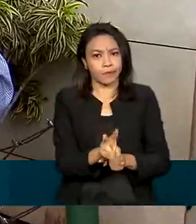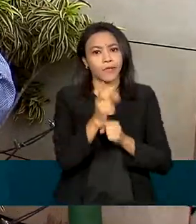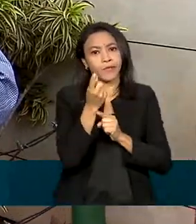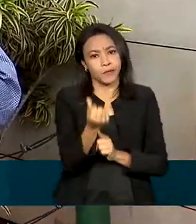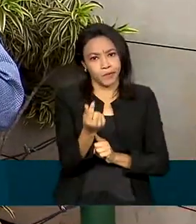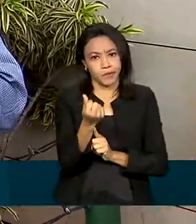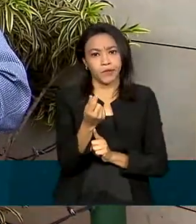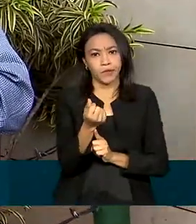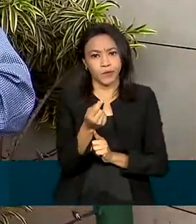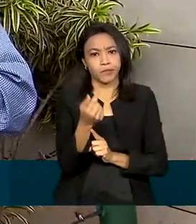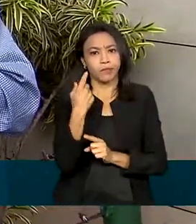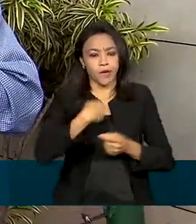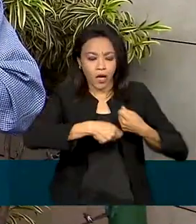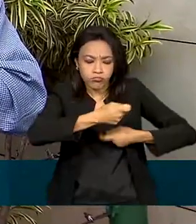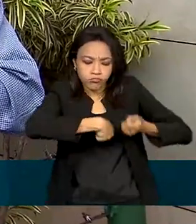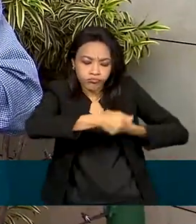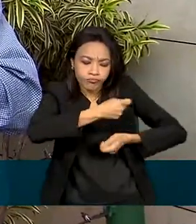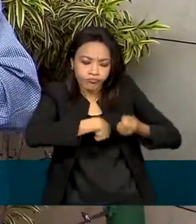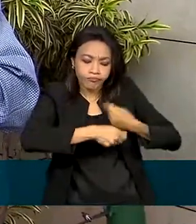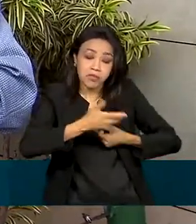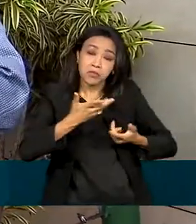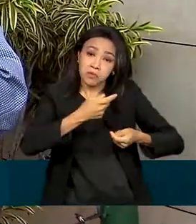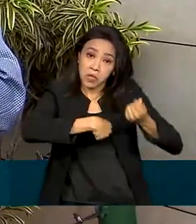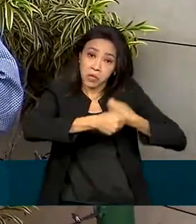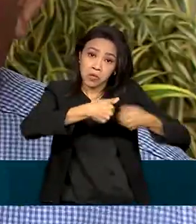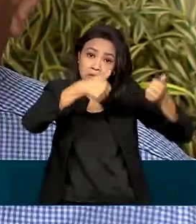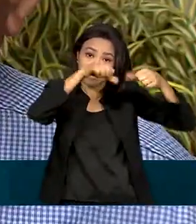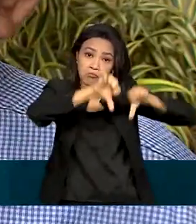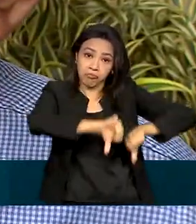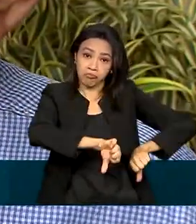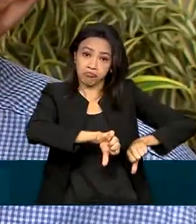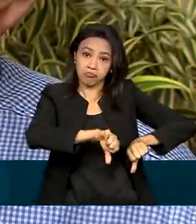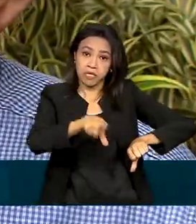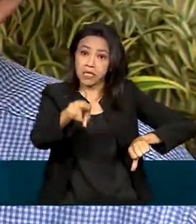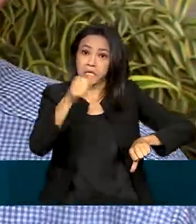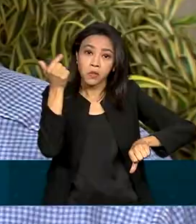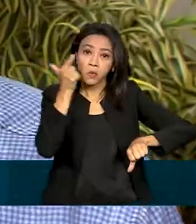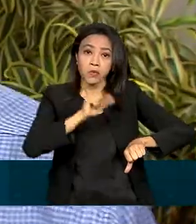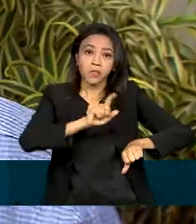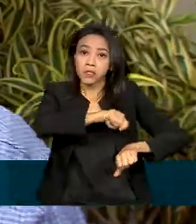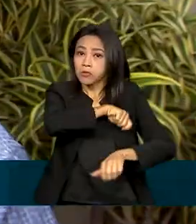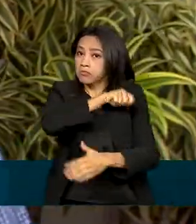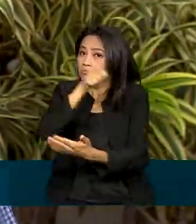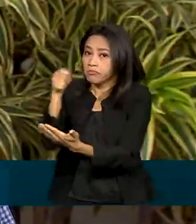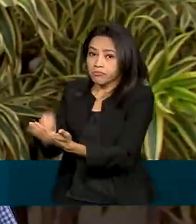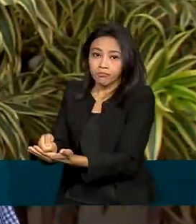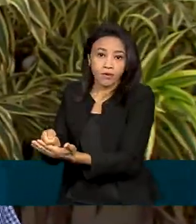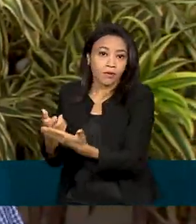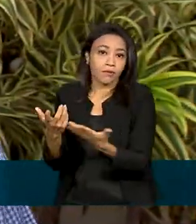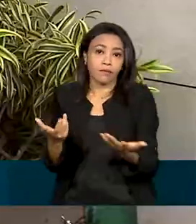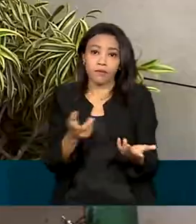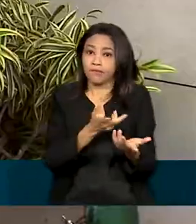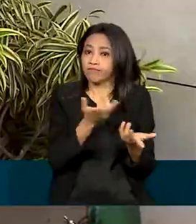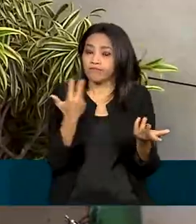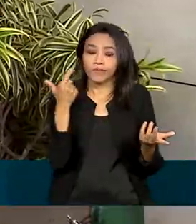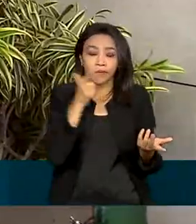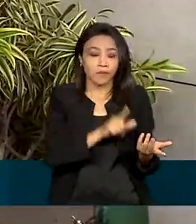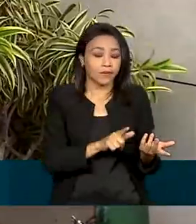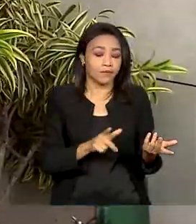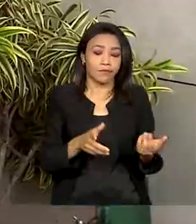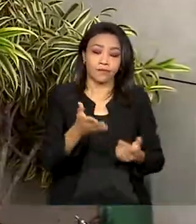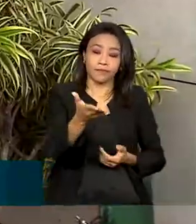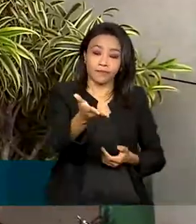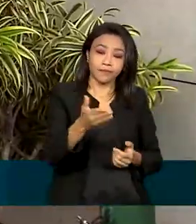investir na vida profissional. O negócio não deu certo e ele não teve como manter as contas em dia. Você tem